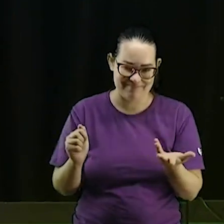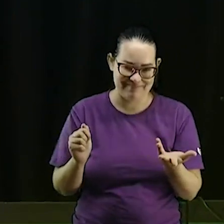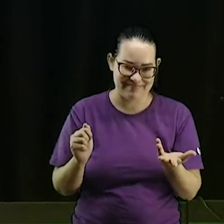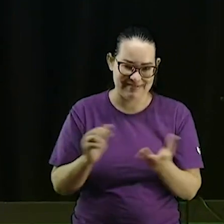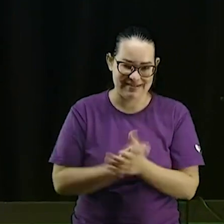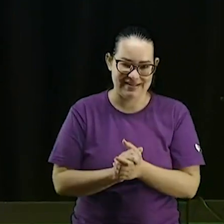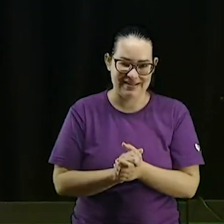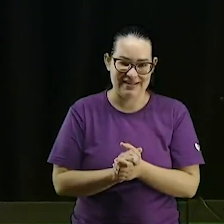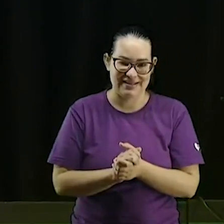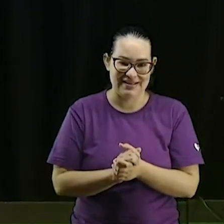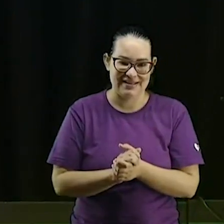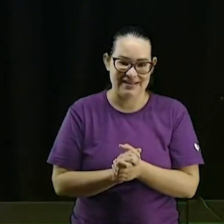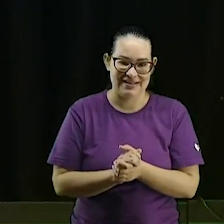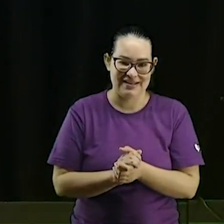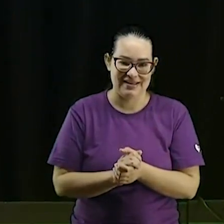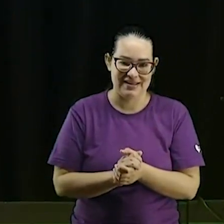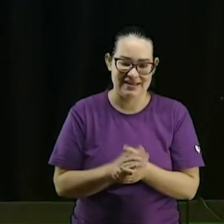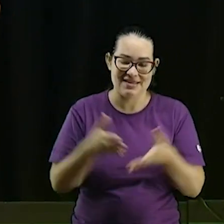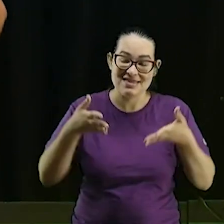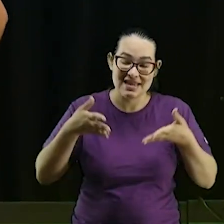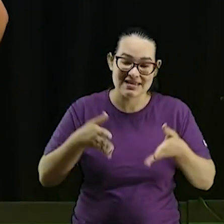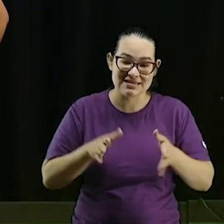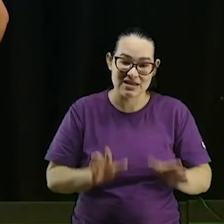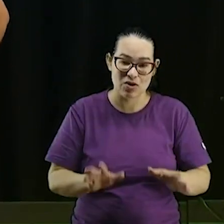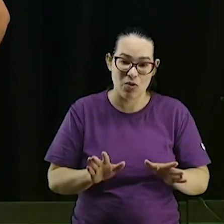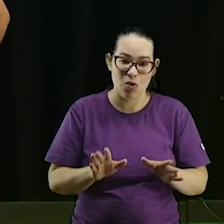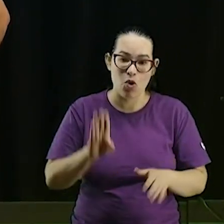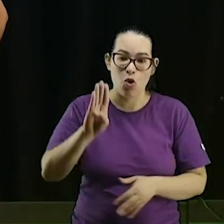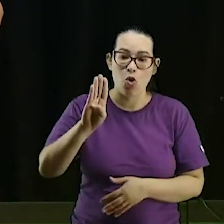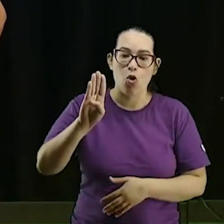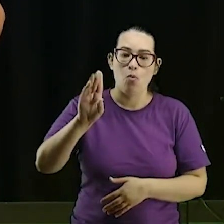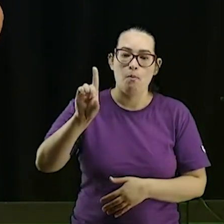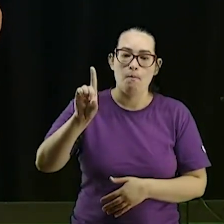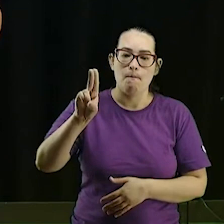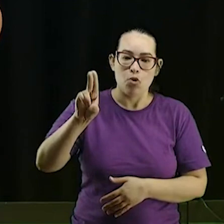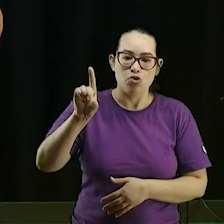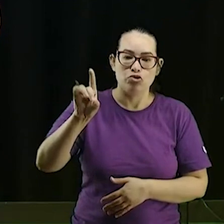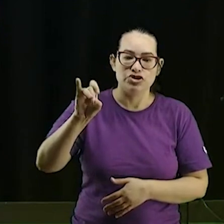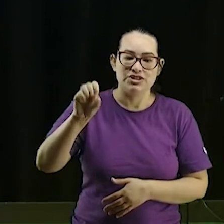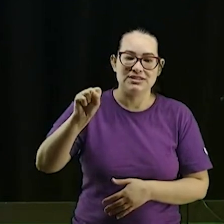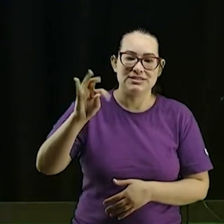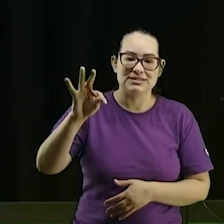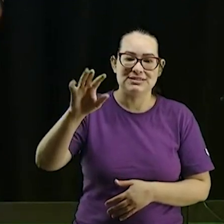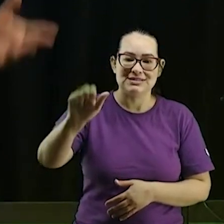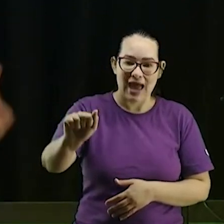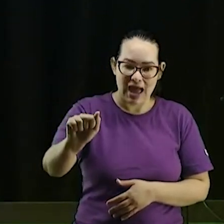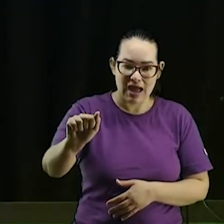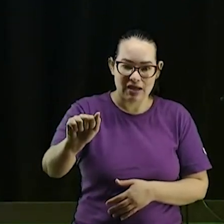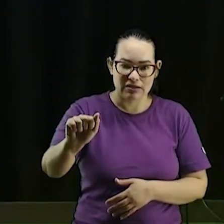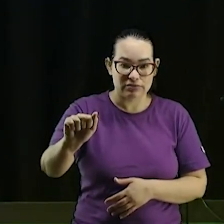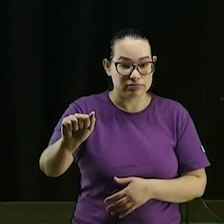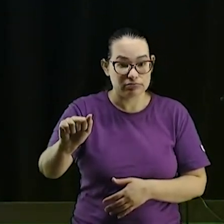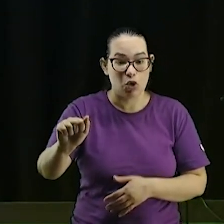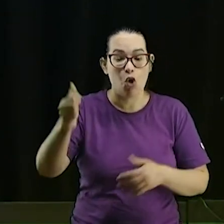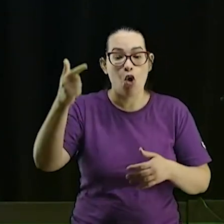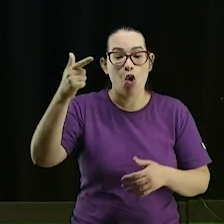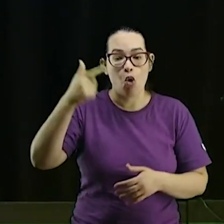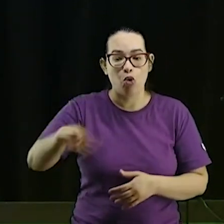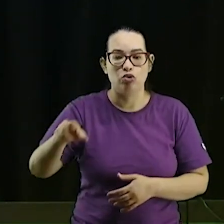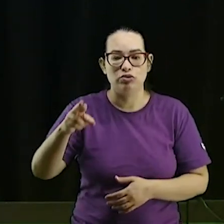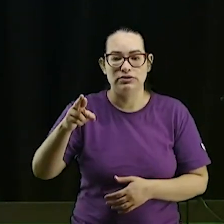nasceu dentro de um terreiro ocultista querido eu me converti sozinho na minha casa